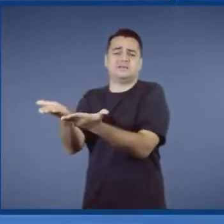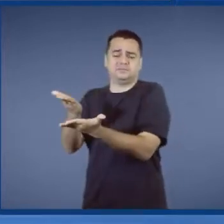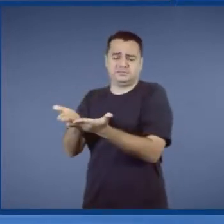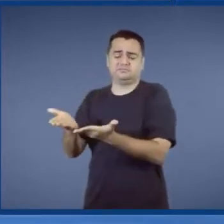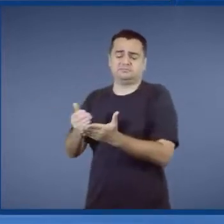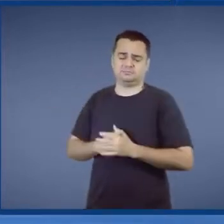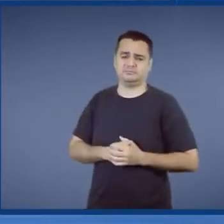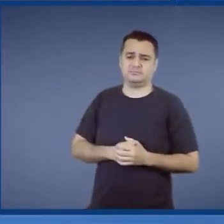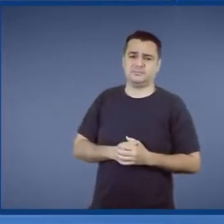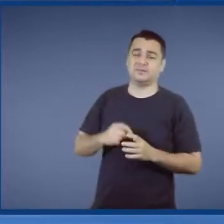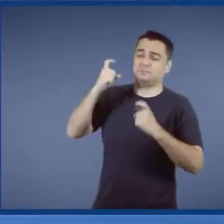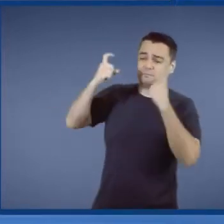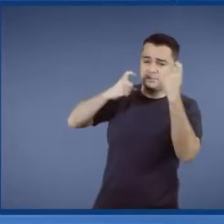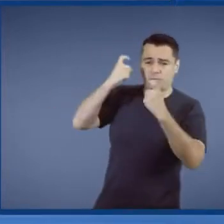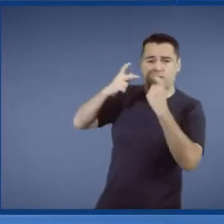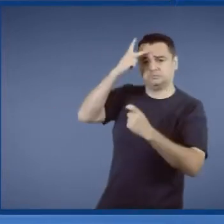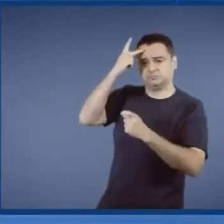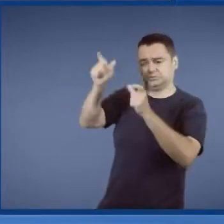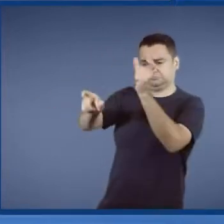estava sempre preocupado com as pessoas.